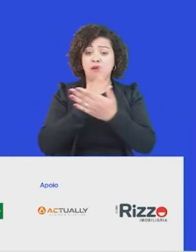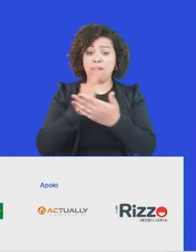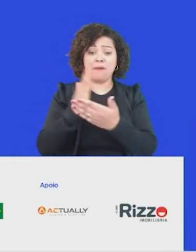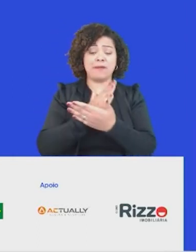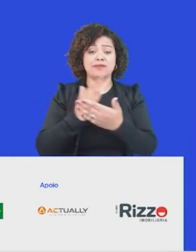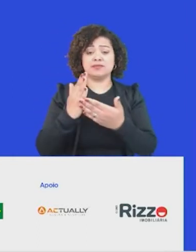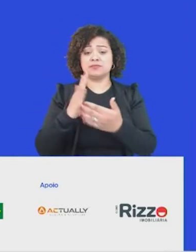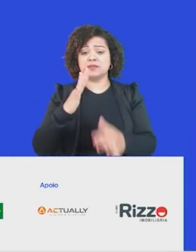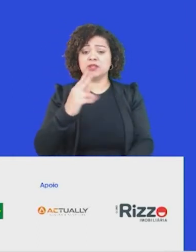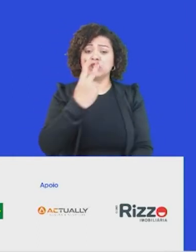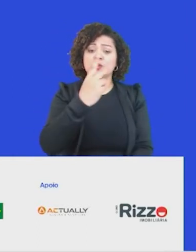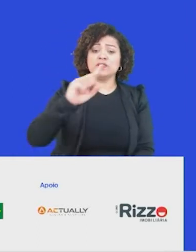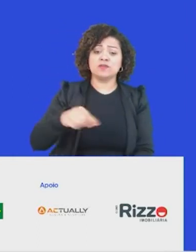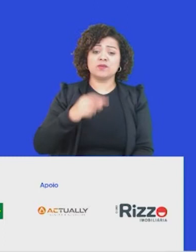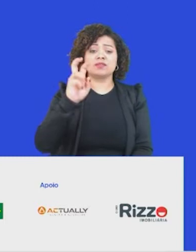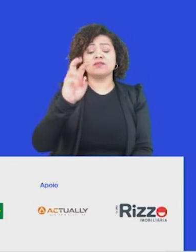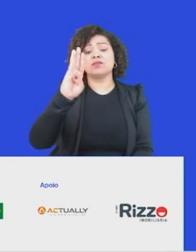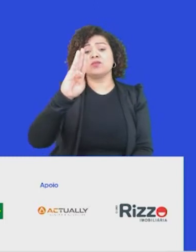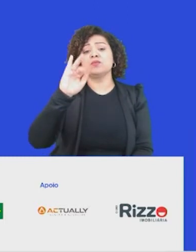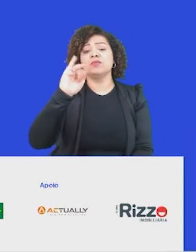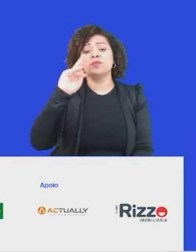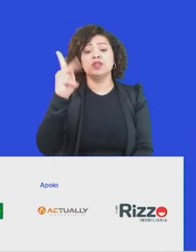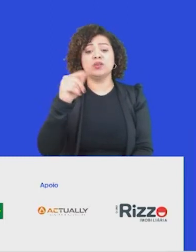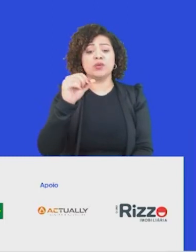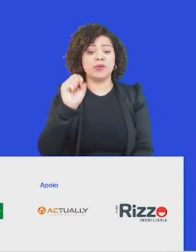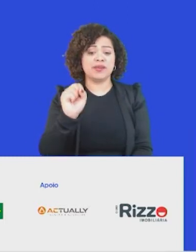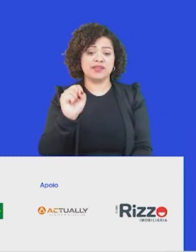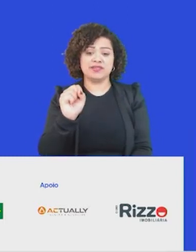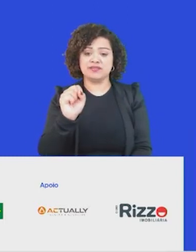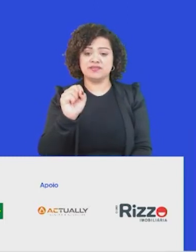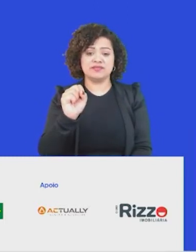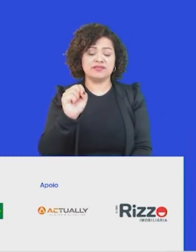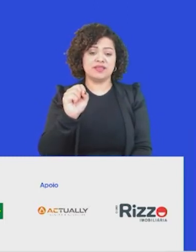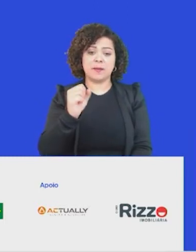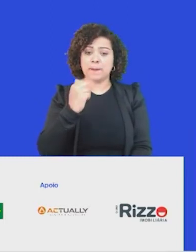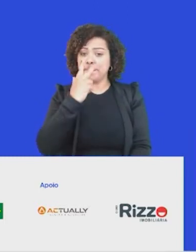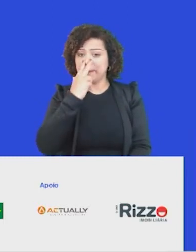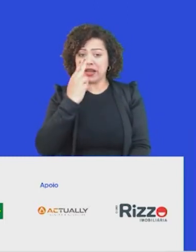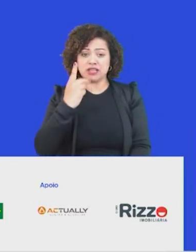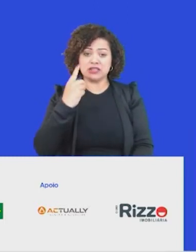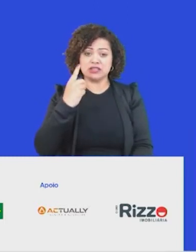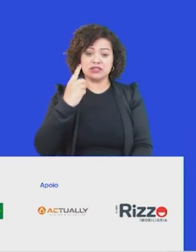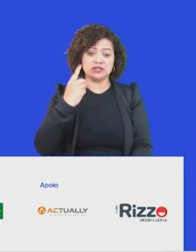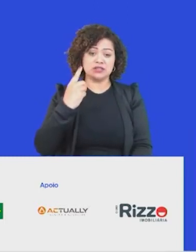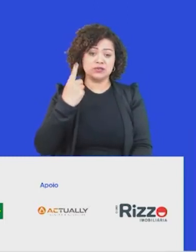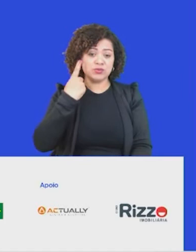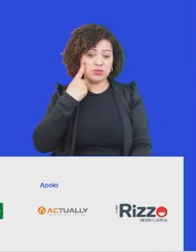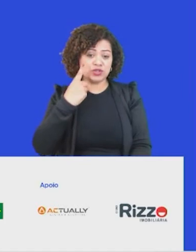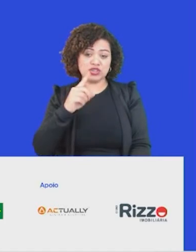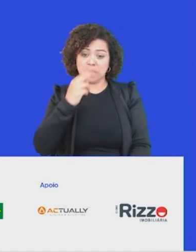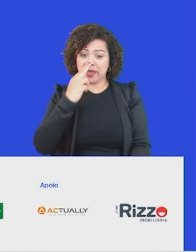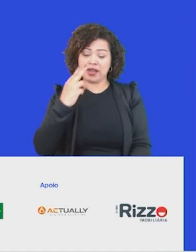2,5 bilhões, quase metade da população mundial aí com 2 dólares por dia, morando, né, vivendo numa condição